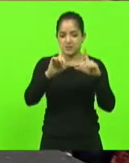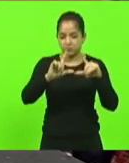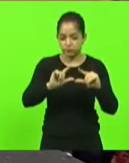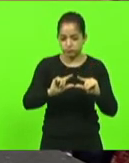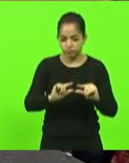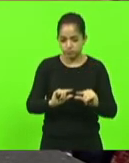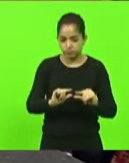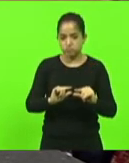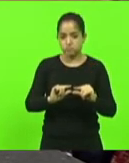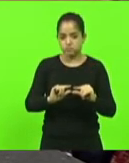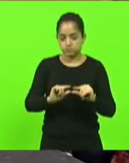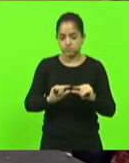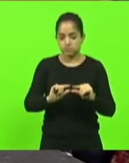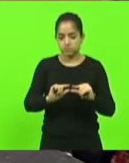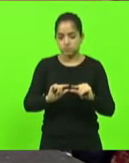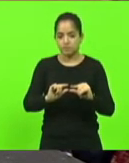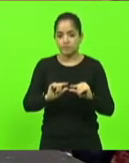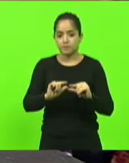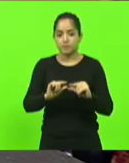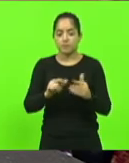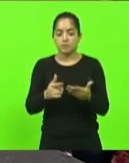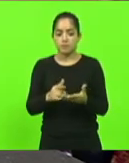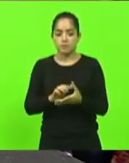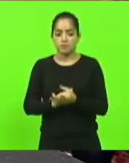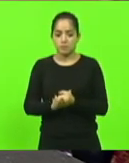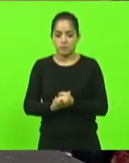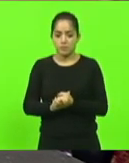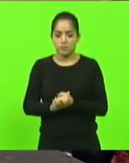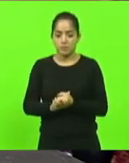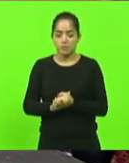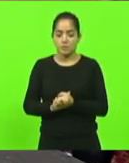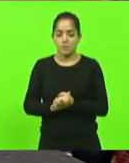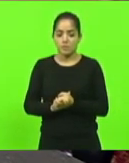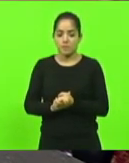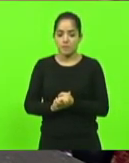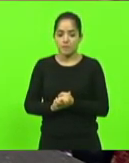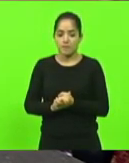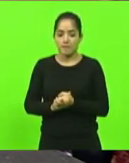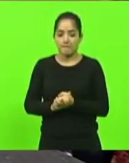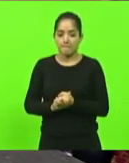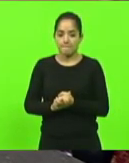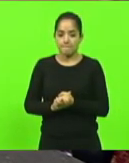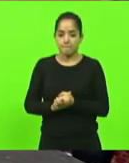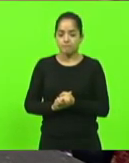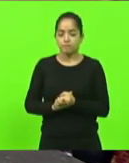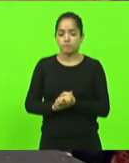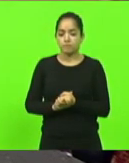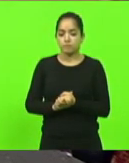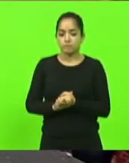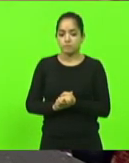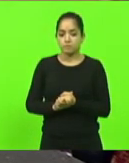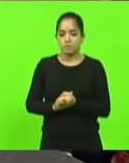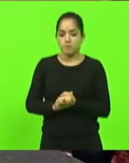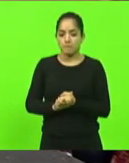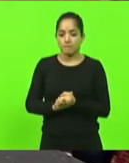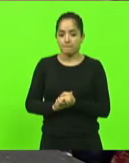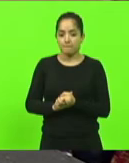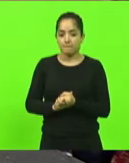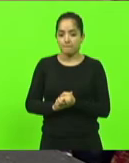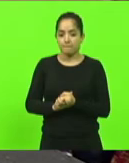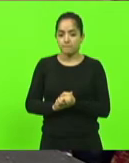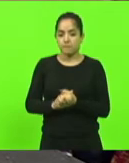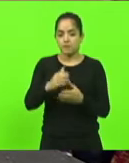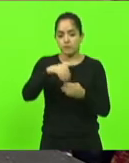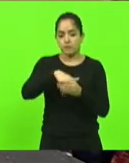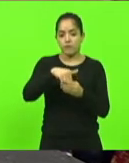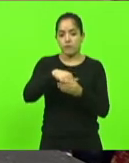procedimentos de impermeabilização de bens móveis com produto à base de solvente inflamável. Voto